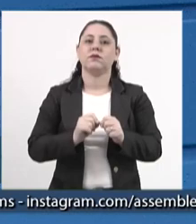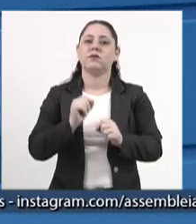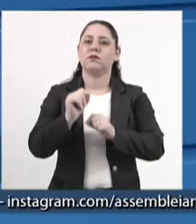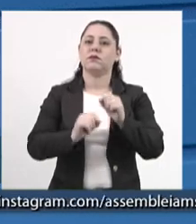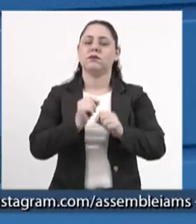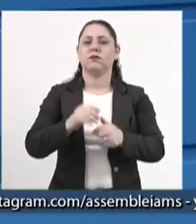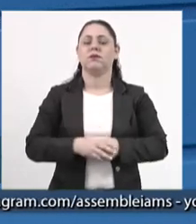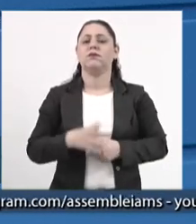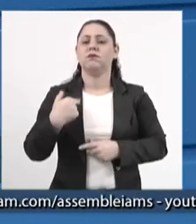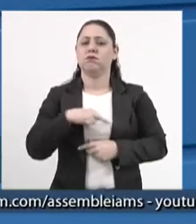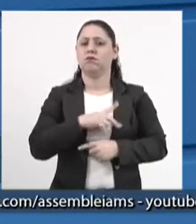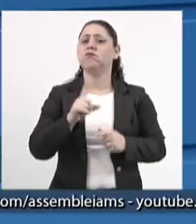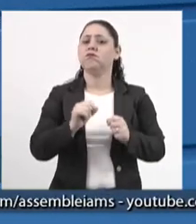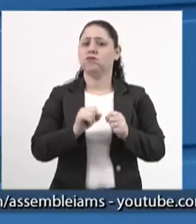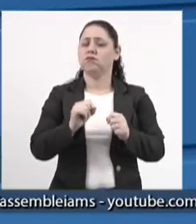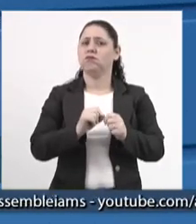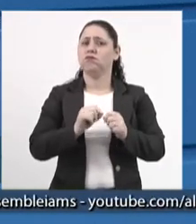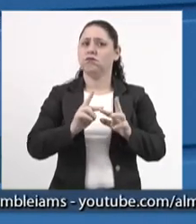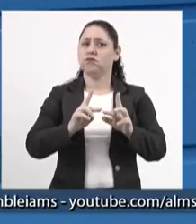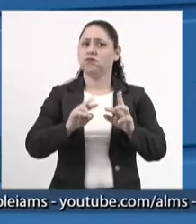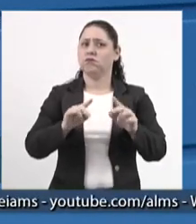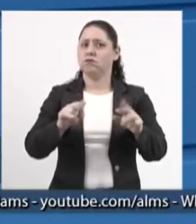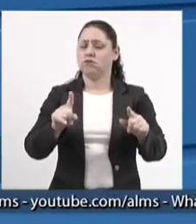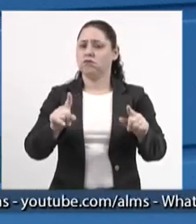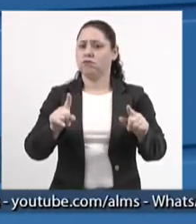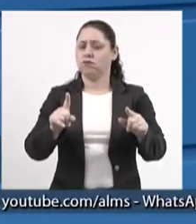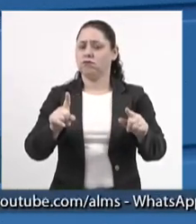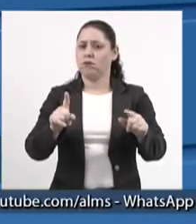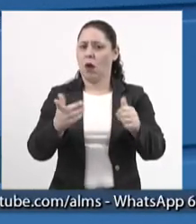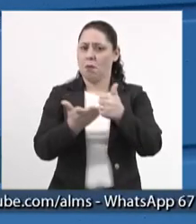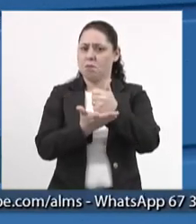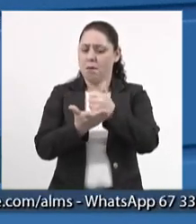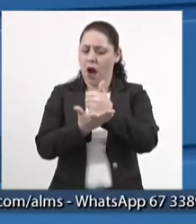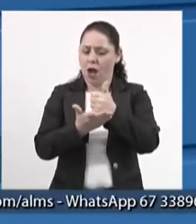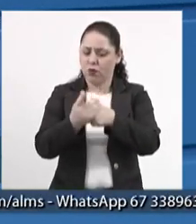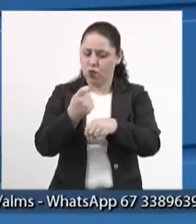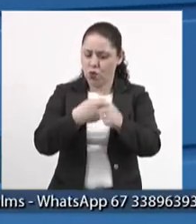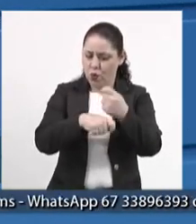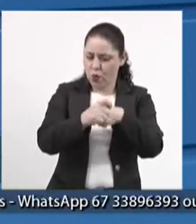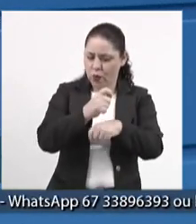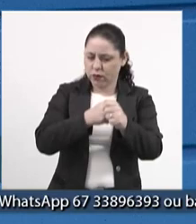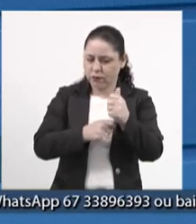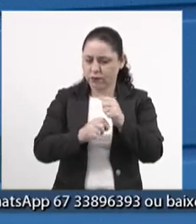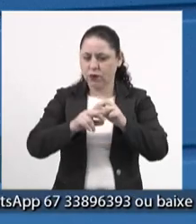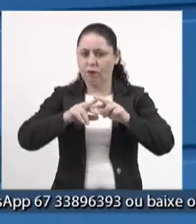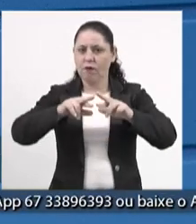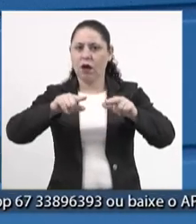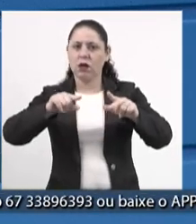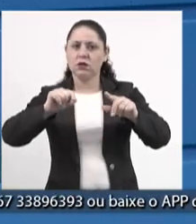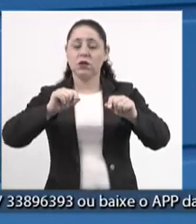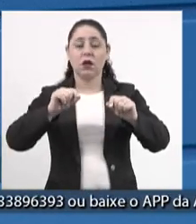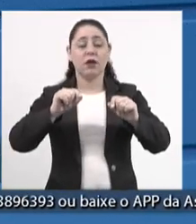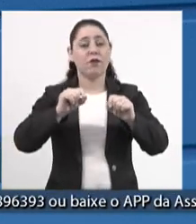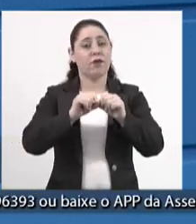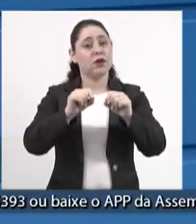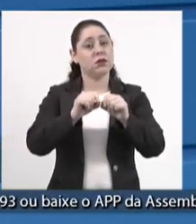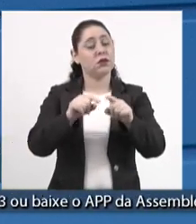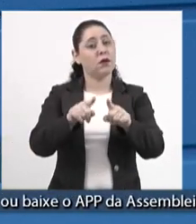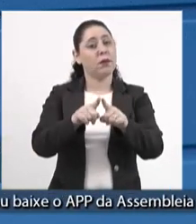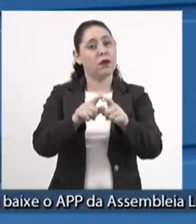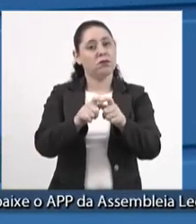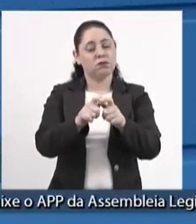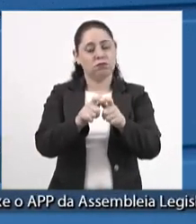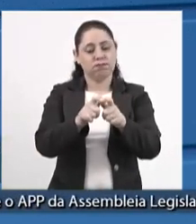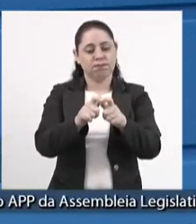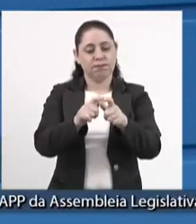nós tivéssemos uma diversificação da base econômica e, além do que, proporcionasse um